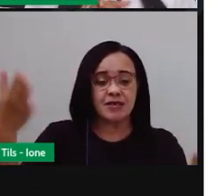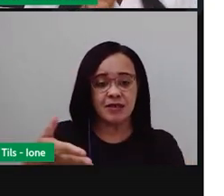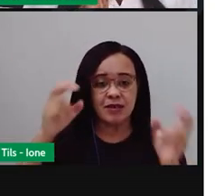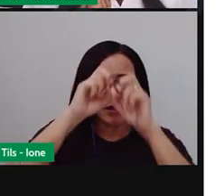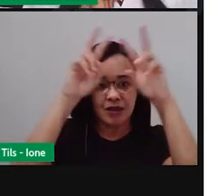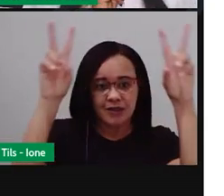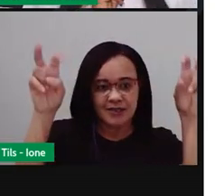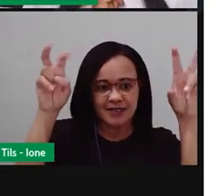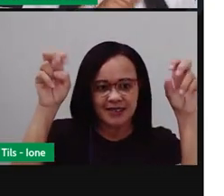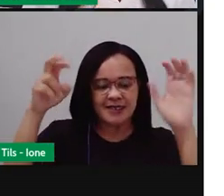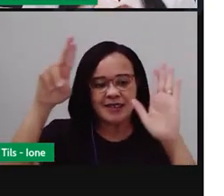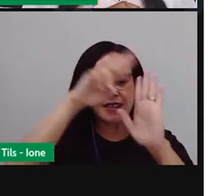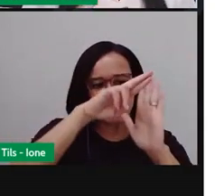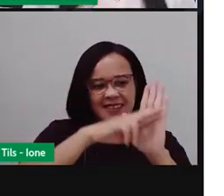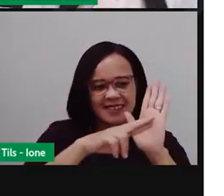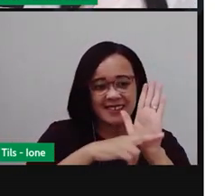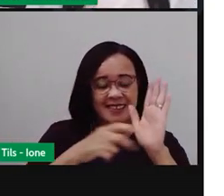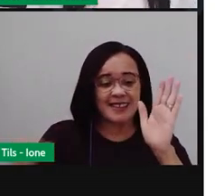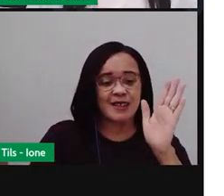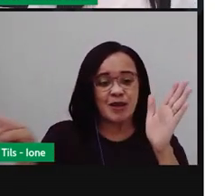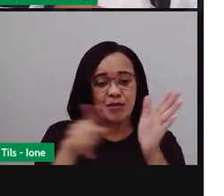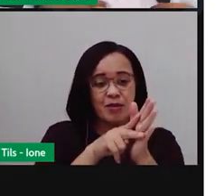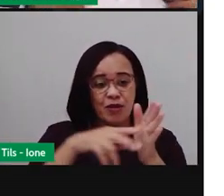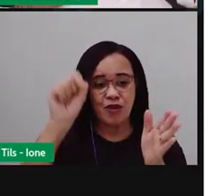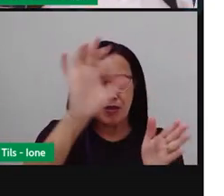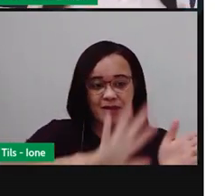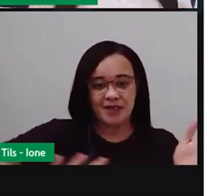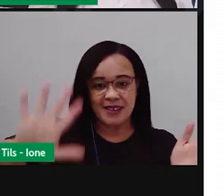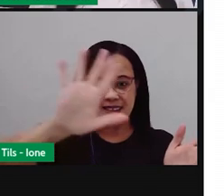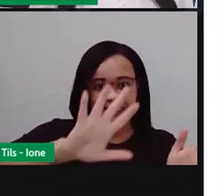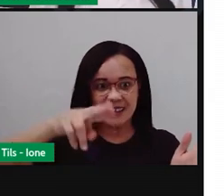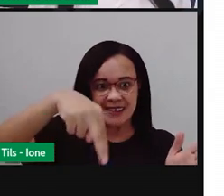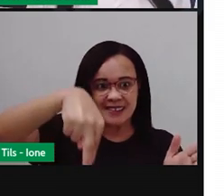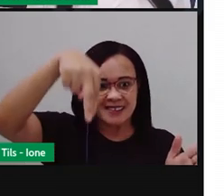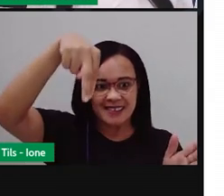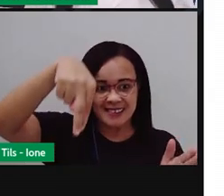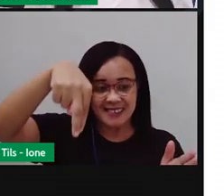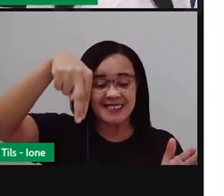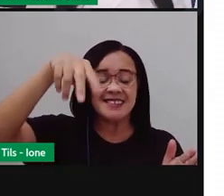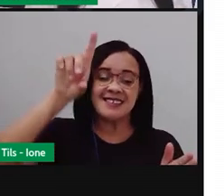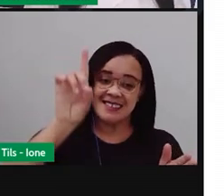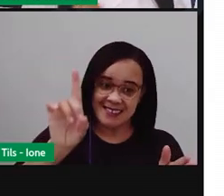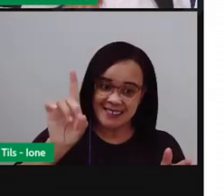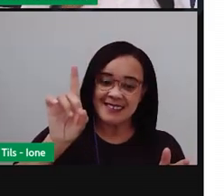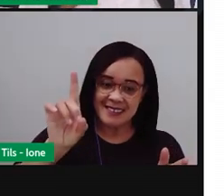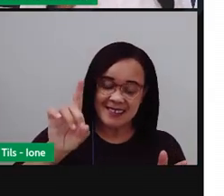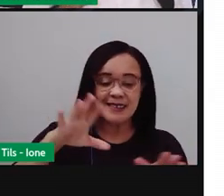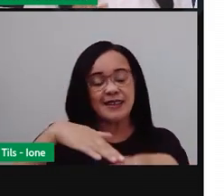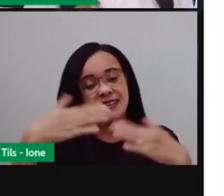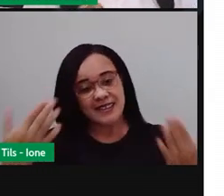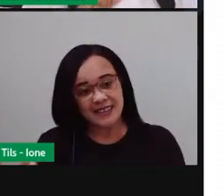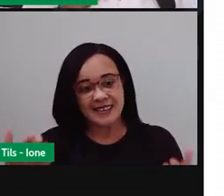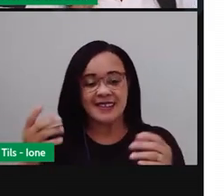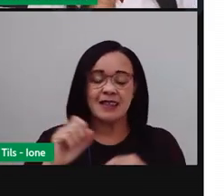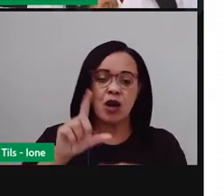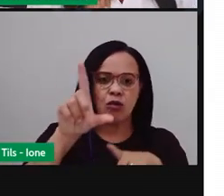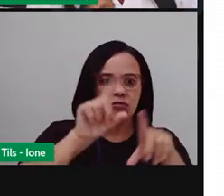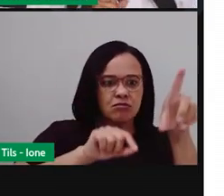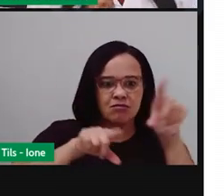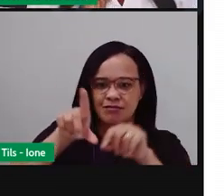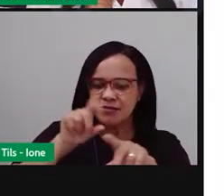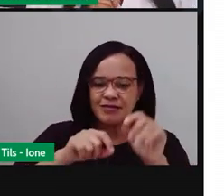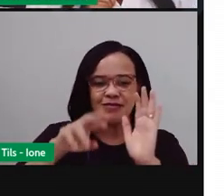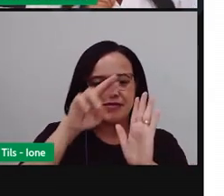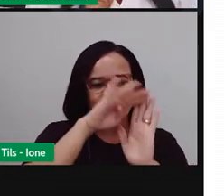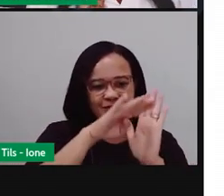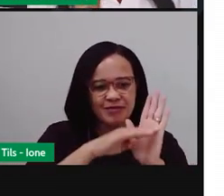receitas nordestinas. E dentre tantas receitas, a gente vai em abordar uma, que é